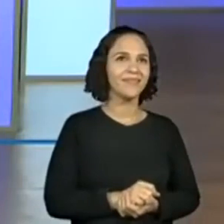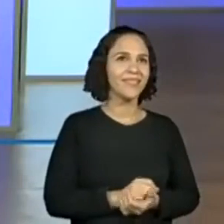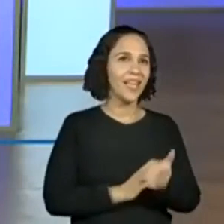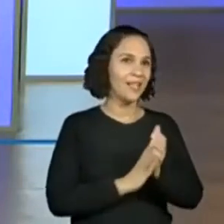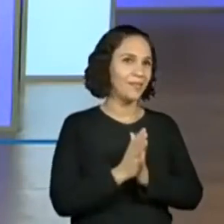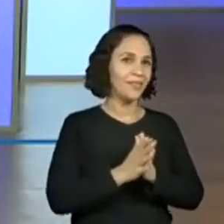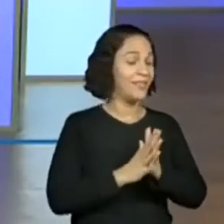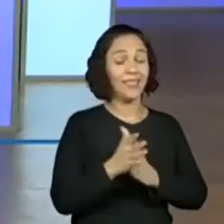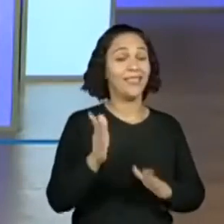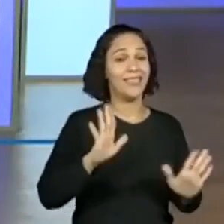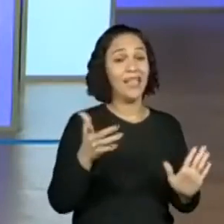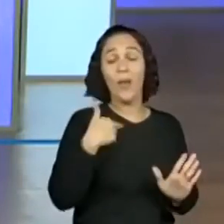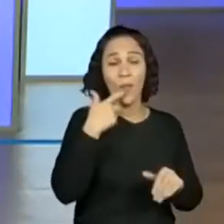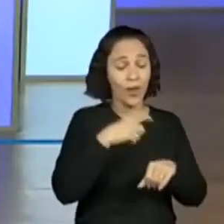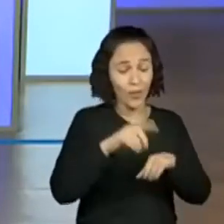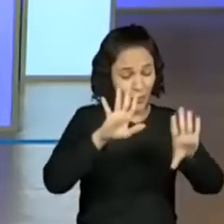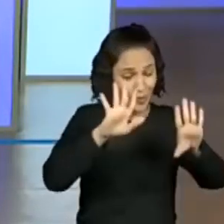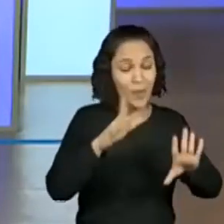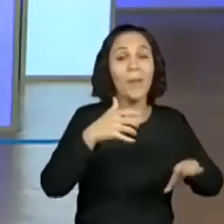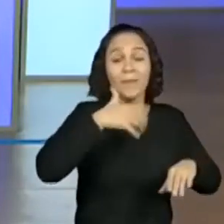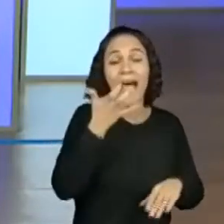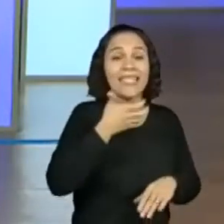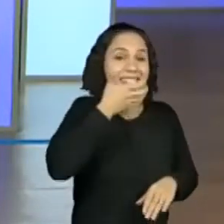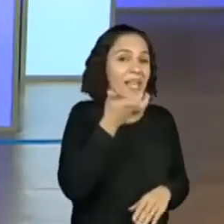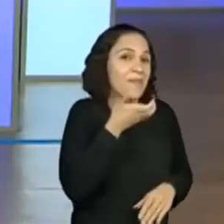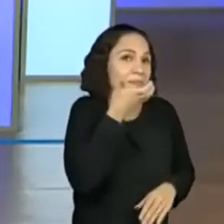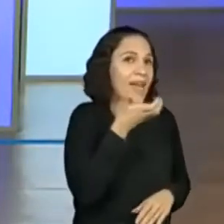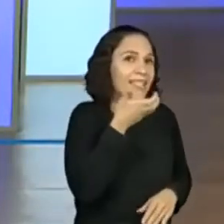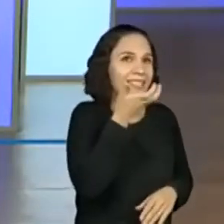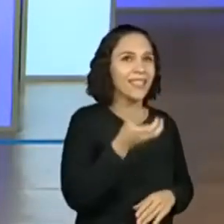Morango. Morango não, maçã. Maçã.